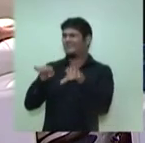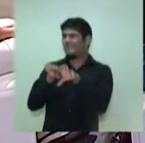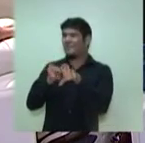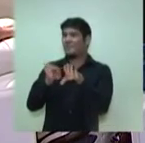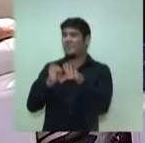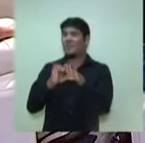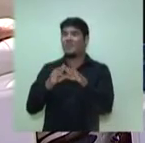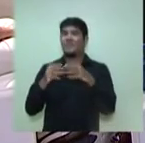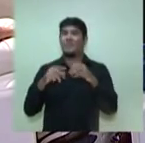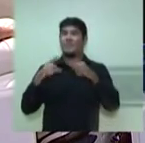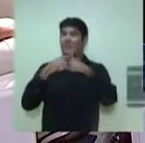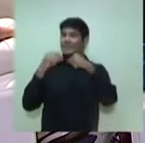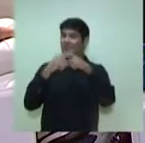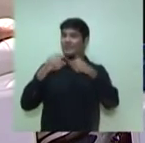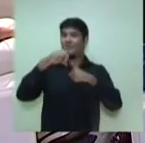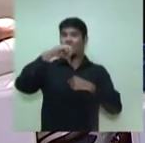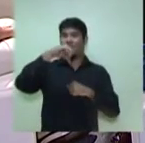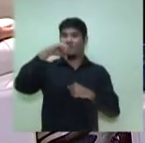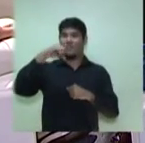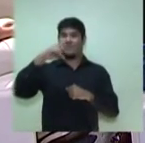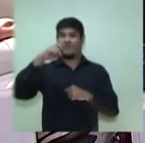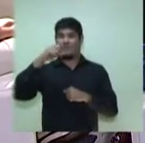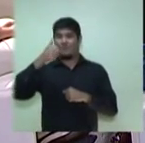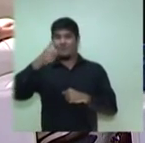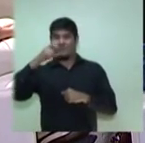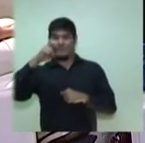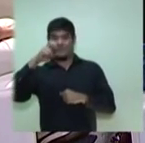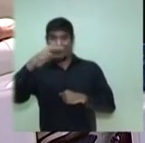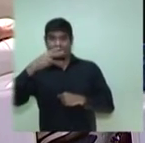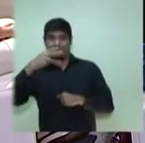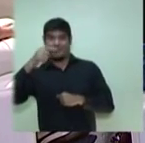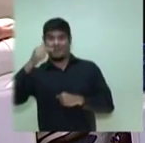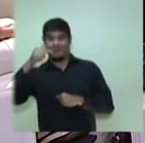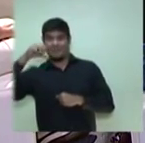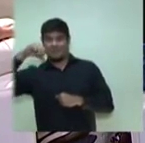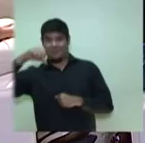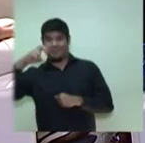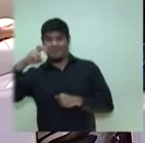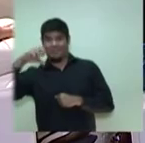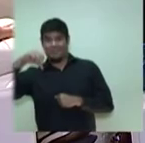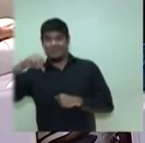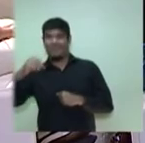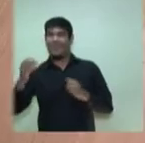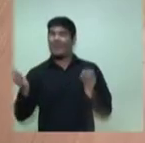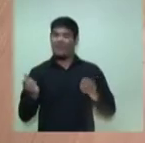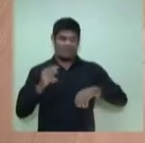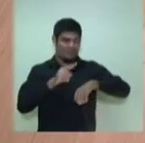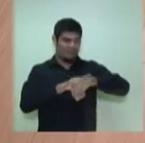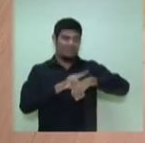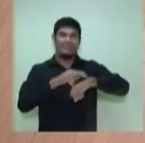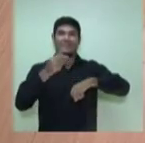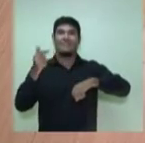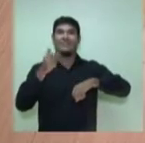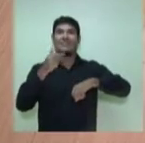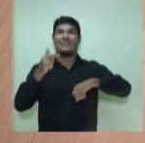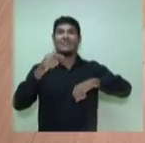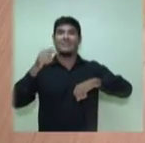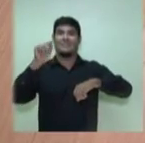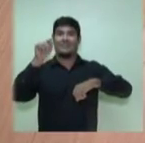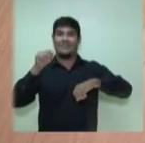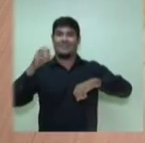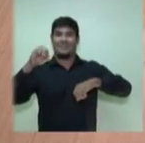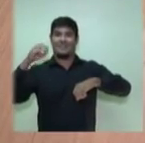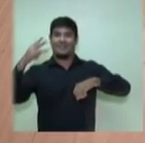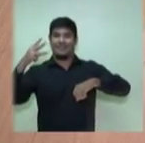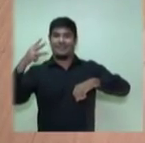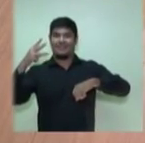991537959. Agora são 10 horas e 3 minutos. Nós